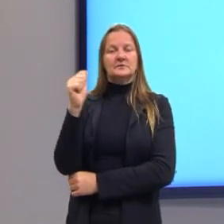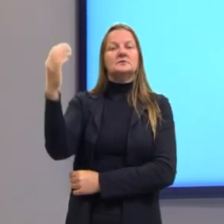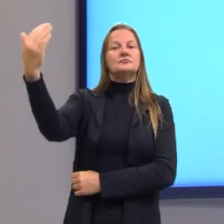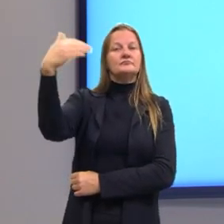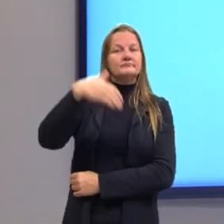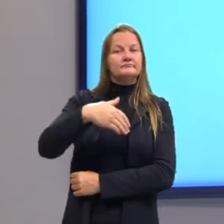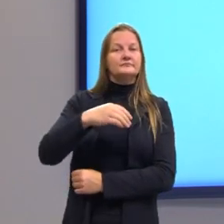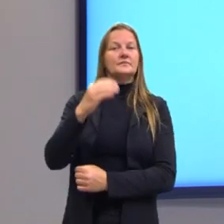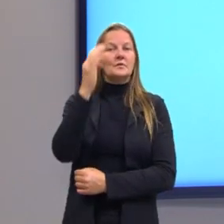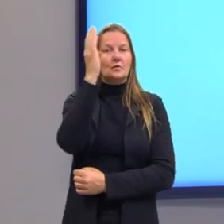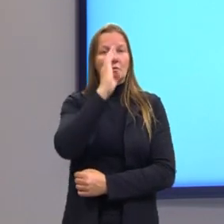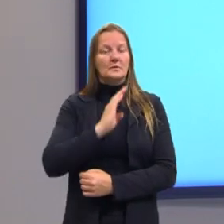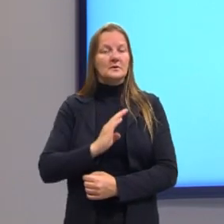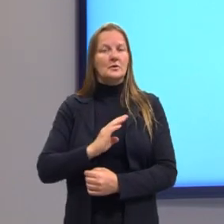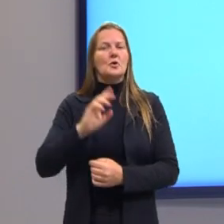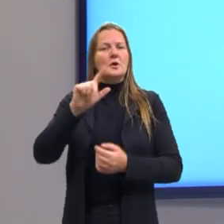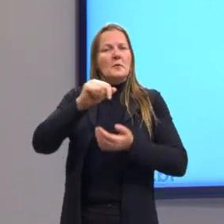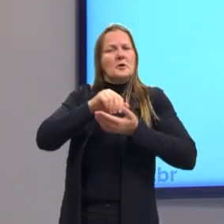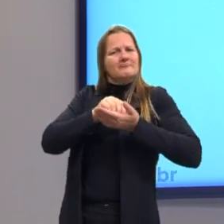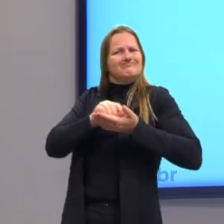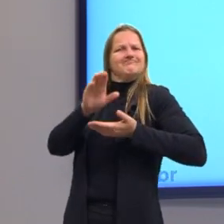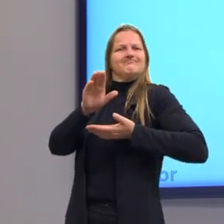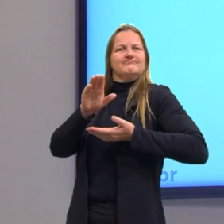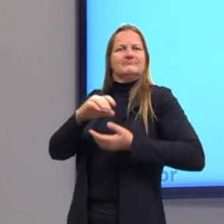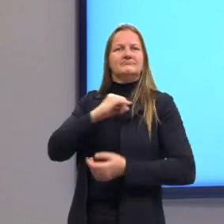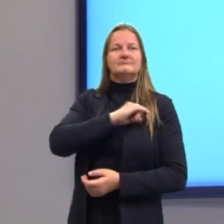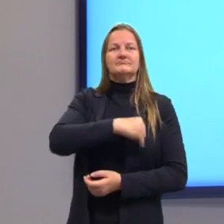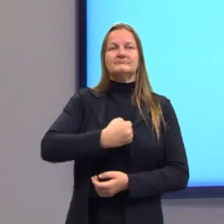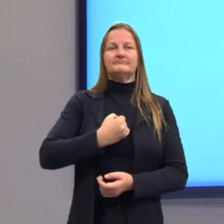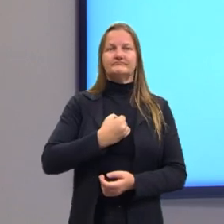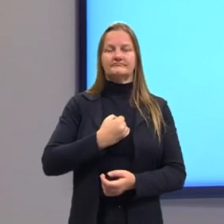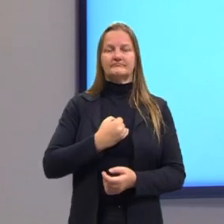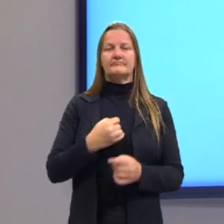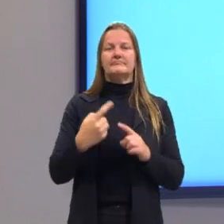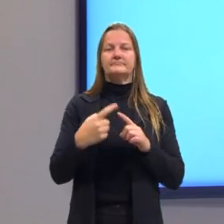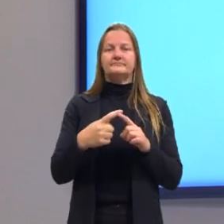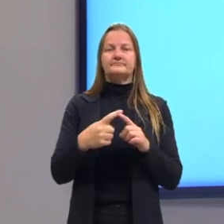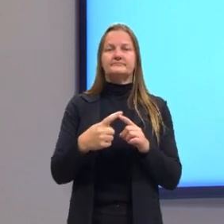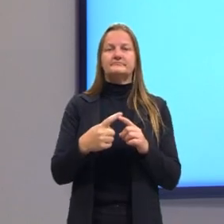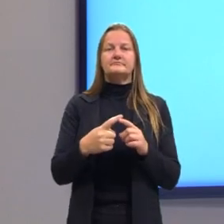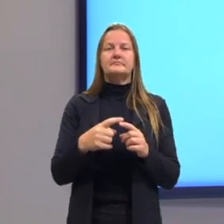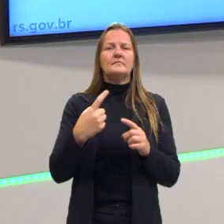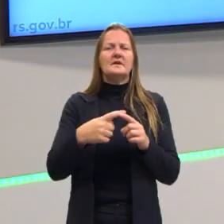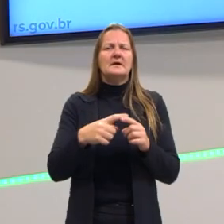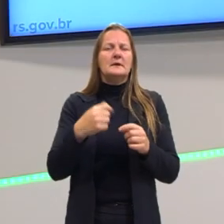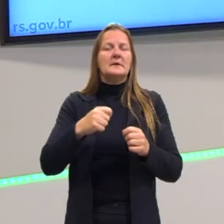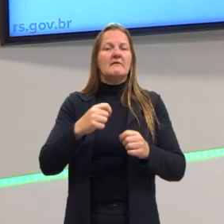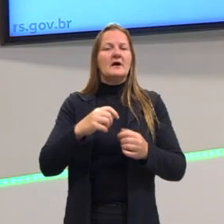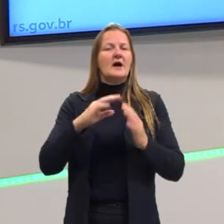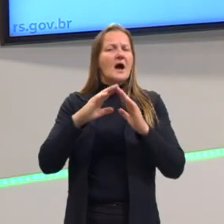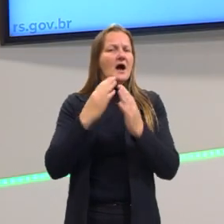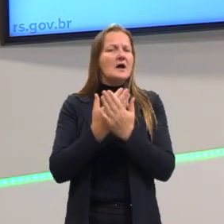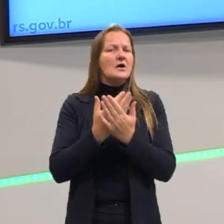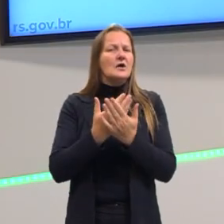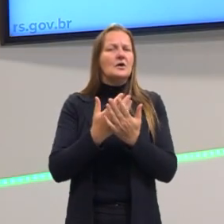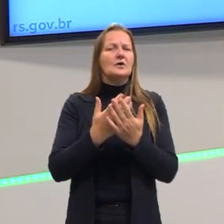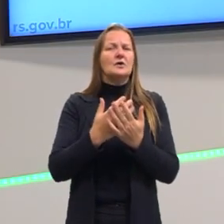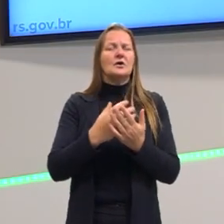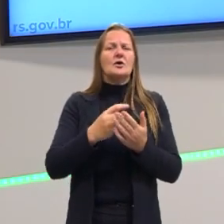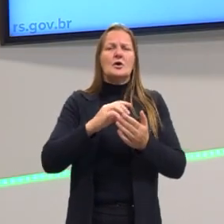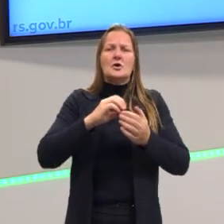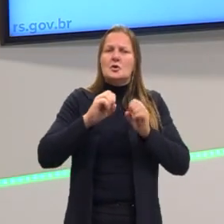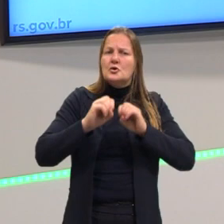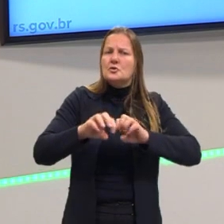depois eles são expulsos num processo de laicização da educação brasileira, mas mesmo com a